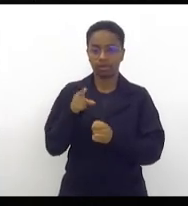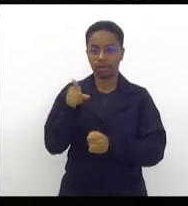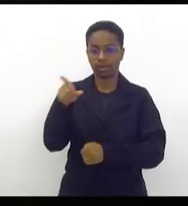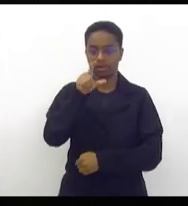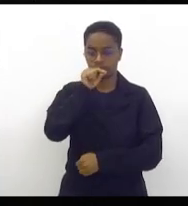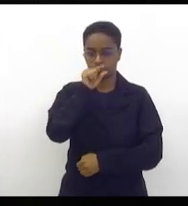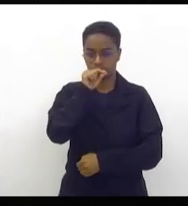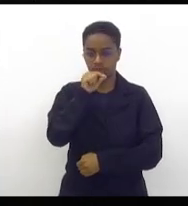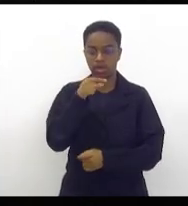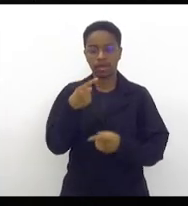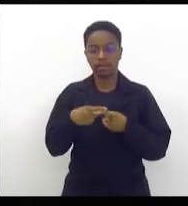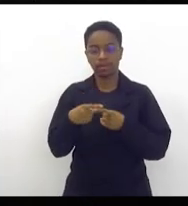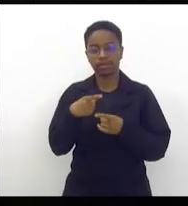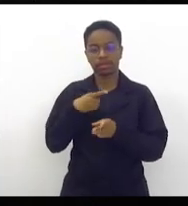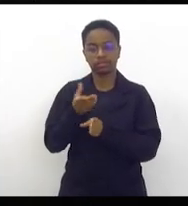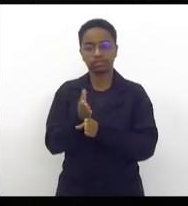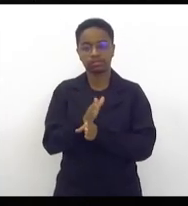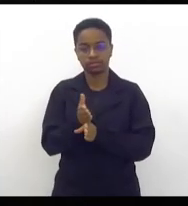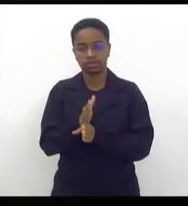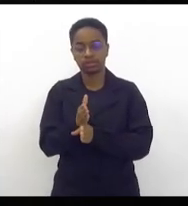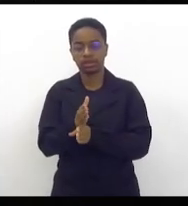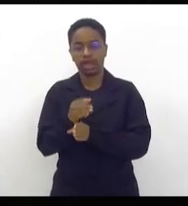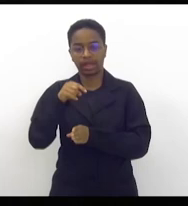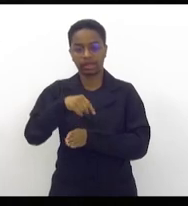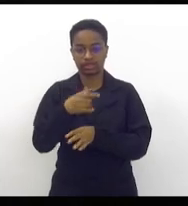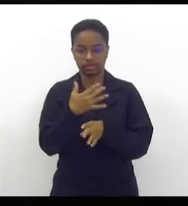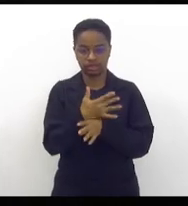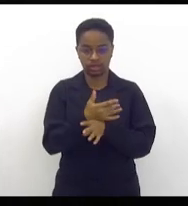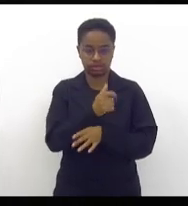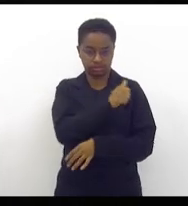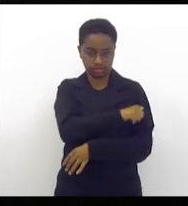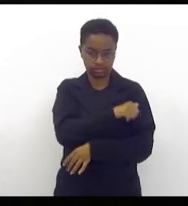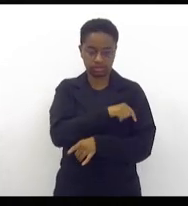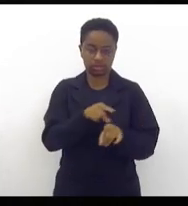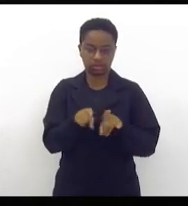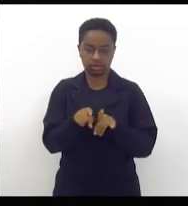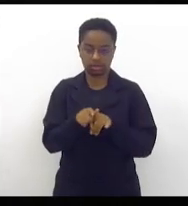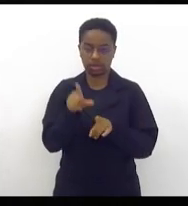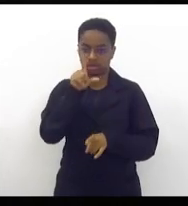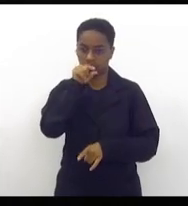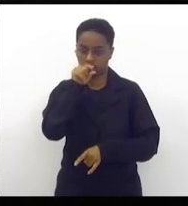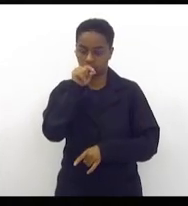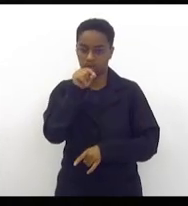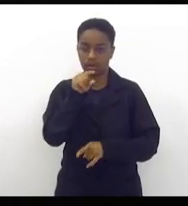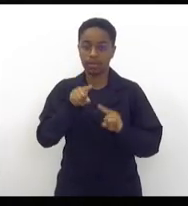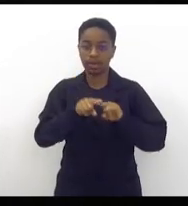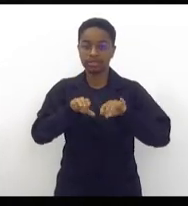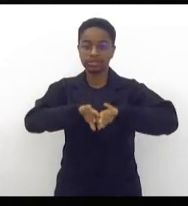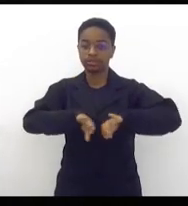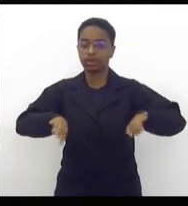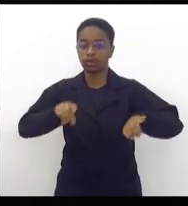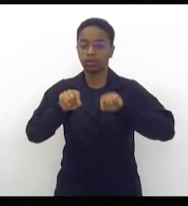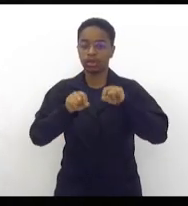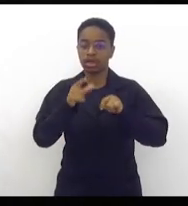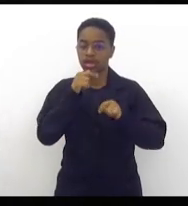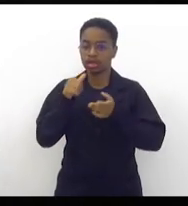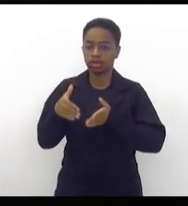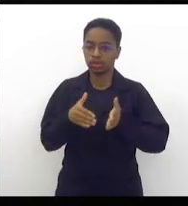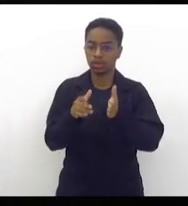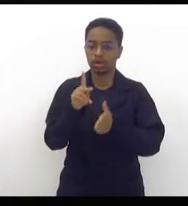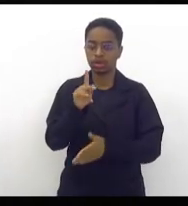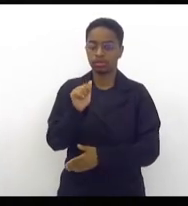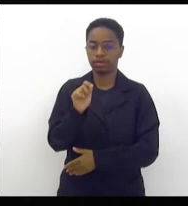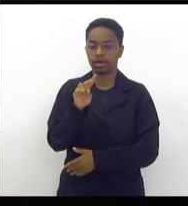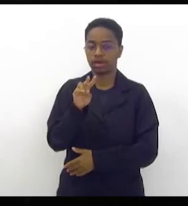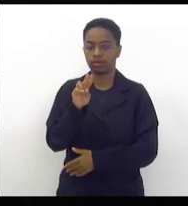É o bairro que faz divisa o município do Rio de Janeiro com o município de Unilópolis. O que divide é o Rio Pavona. Infelizmente, nos